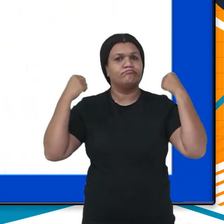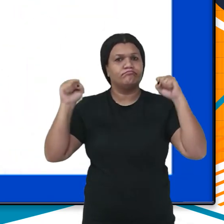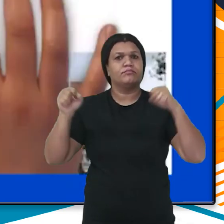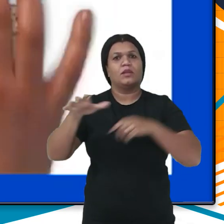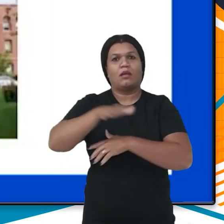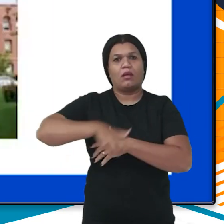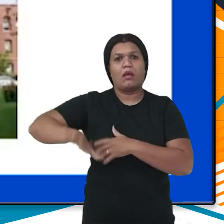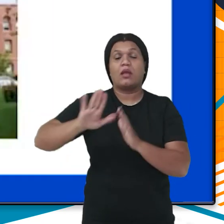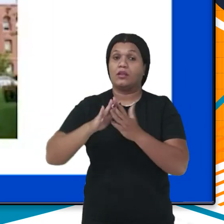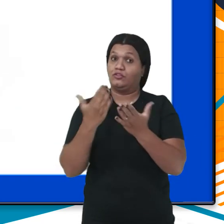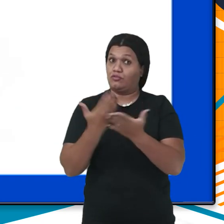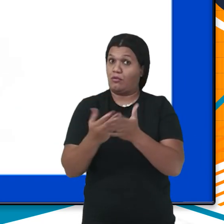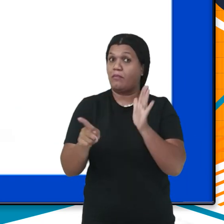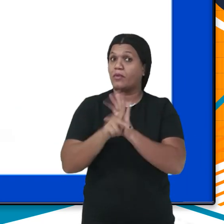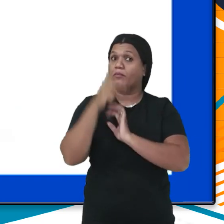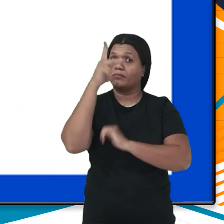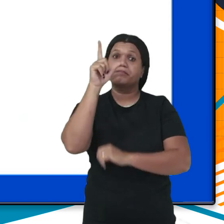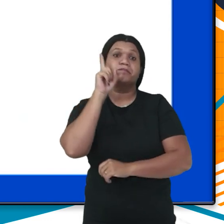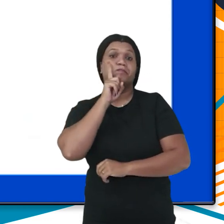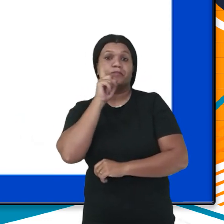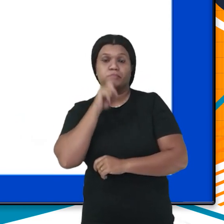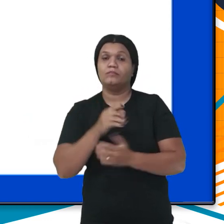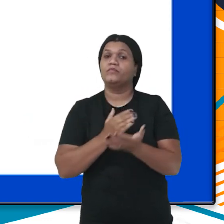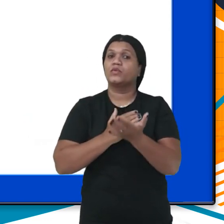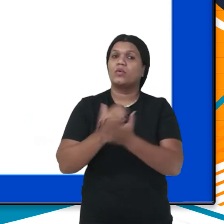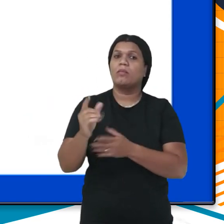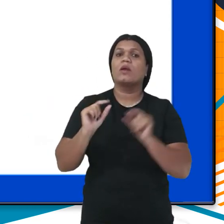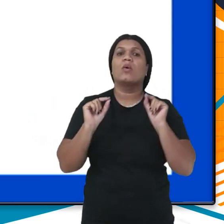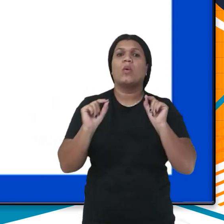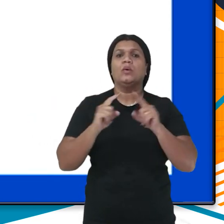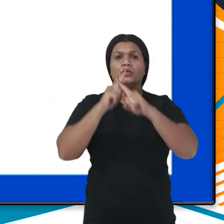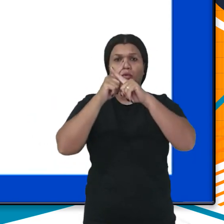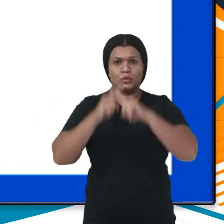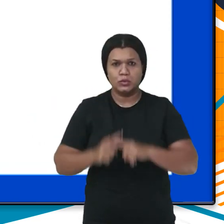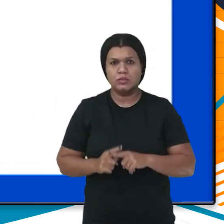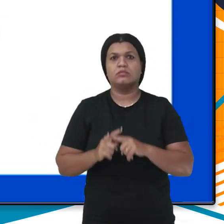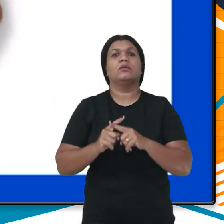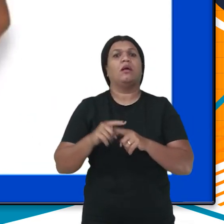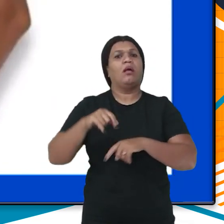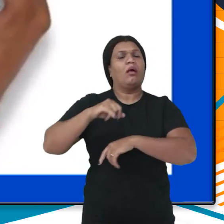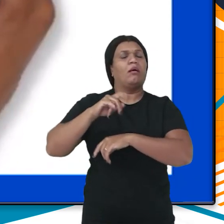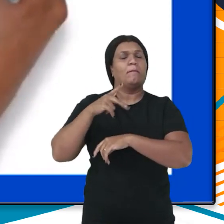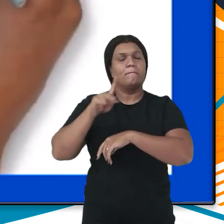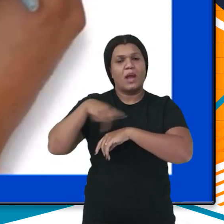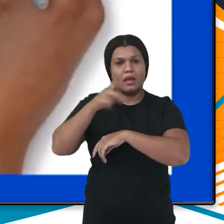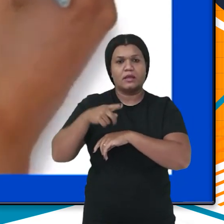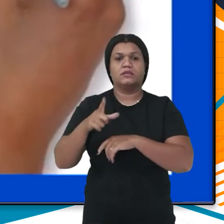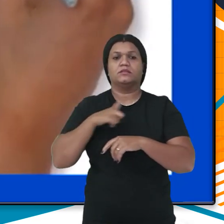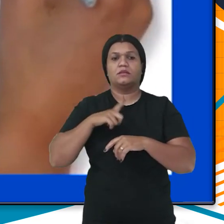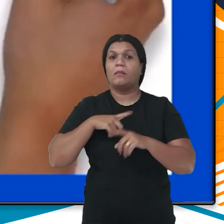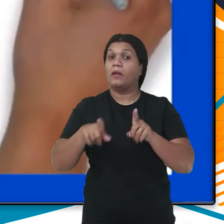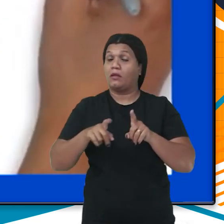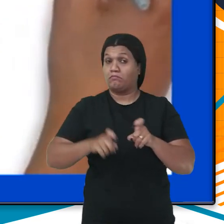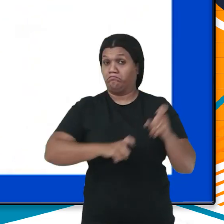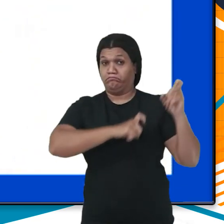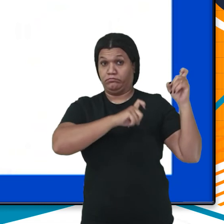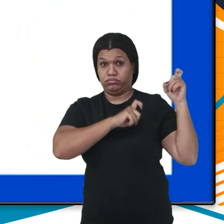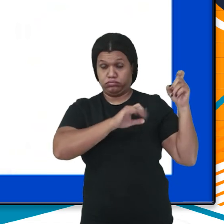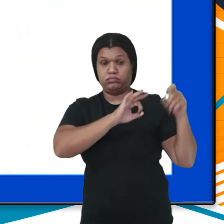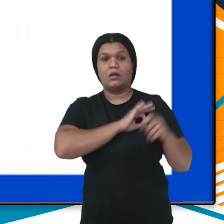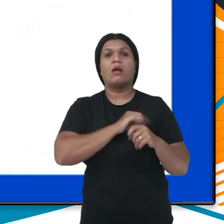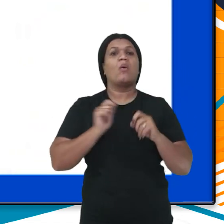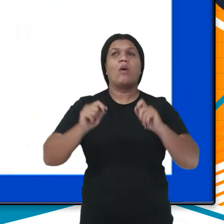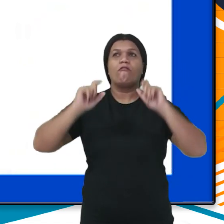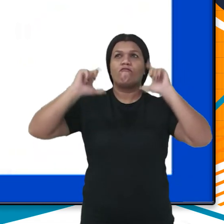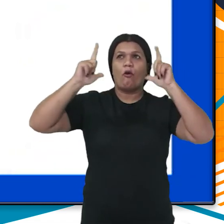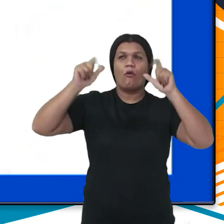-americanas. E devido aos núcleos internacionais da Academia Cristã de Moços e das Forças Armadas Americanas, o vôleibol se